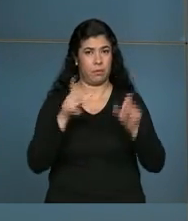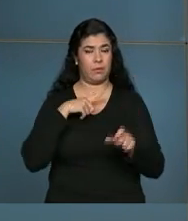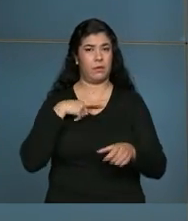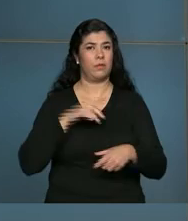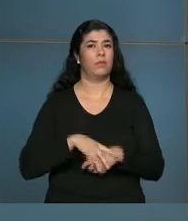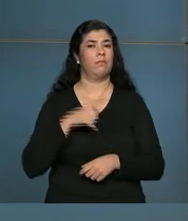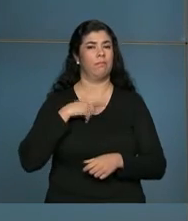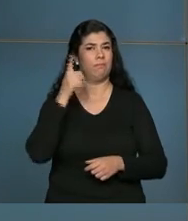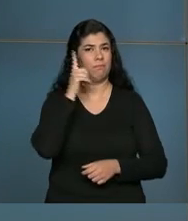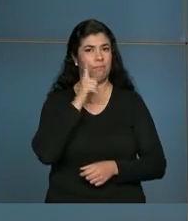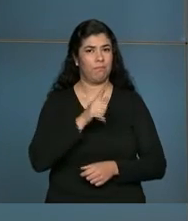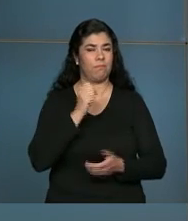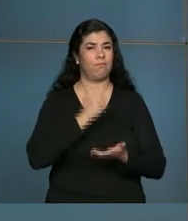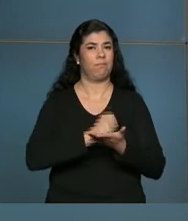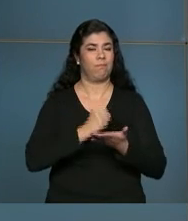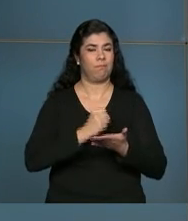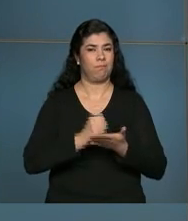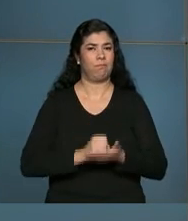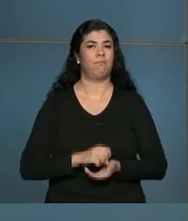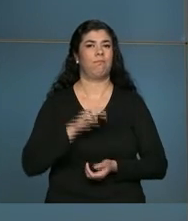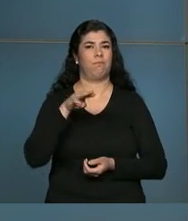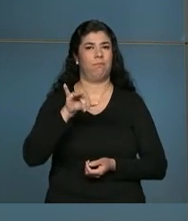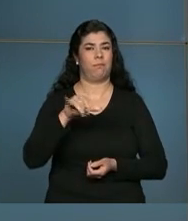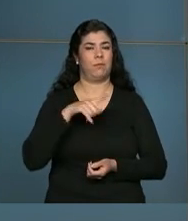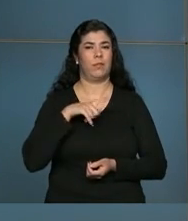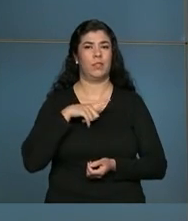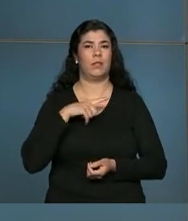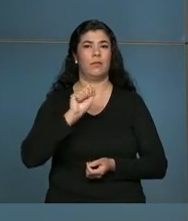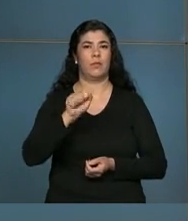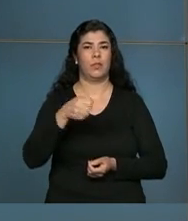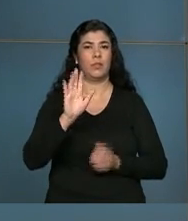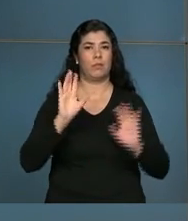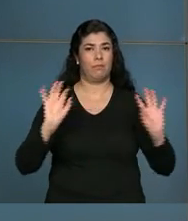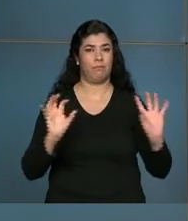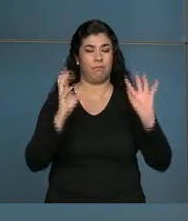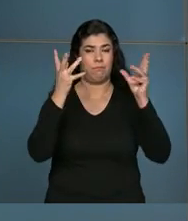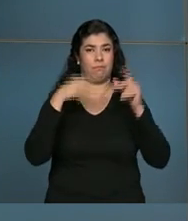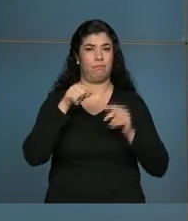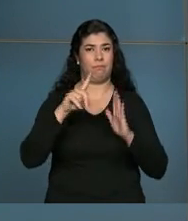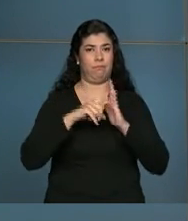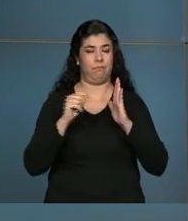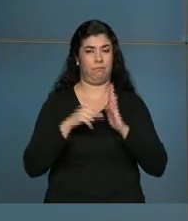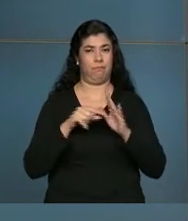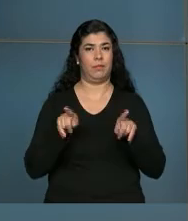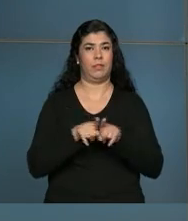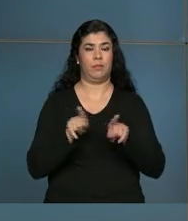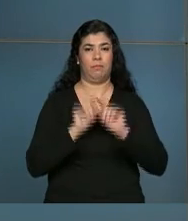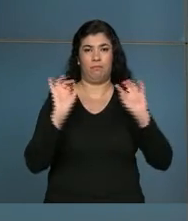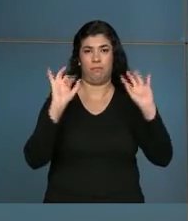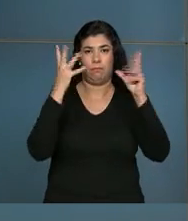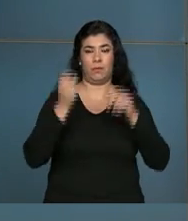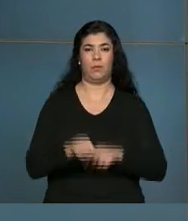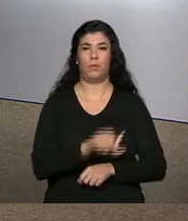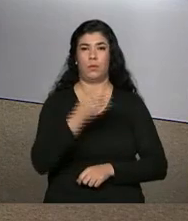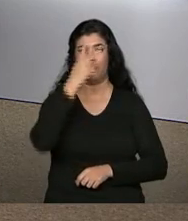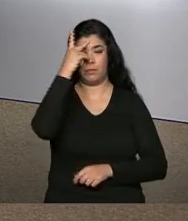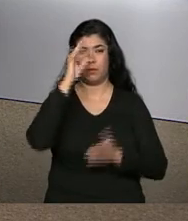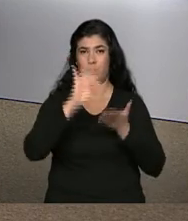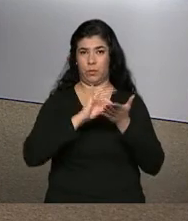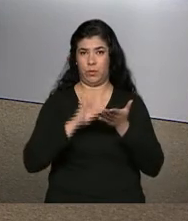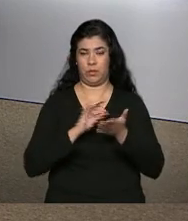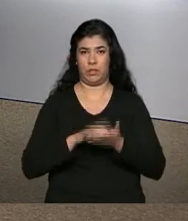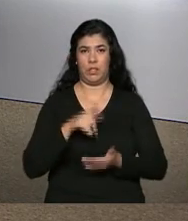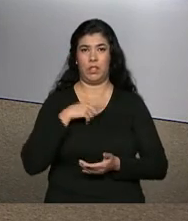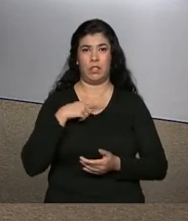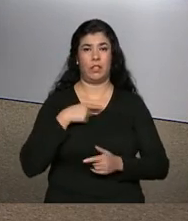como microempreendedores individuais. Daqui a pouco uma cerimônia será realizada no Palácio do Planalto para comemorar estes números. Sair